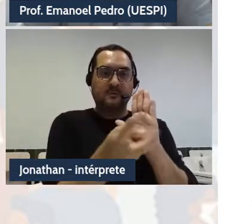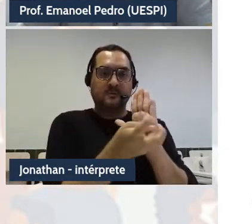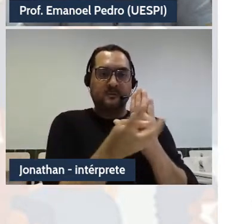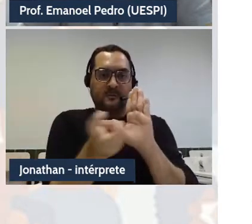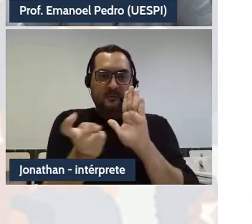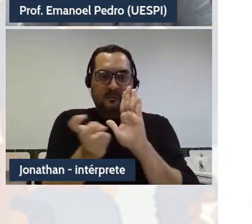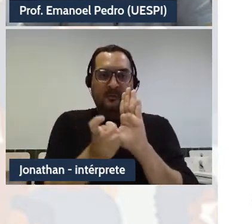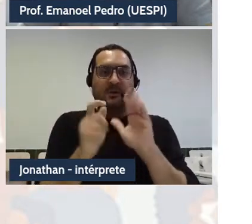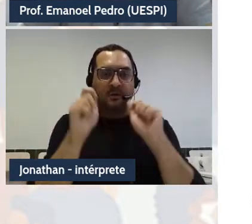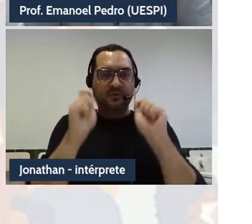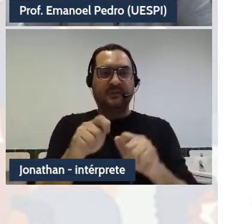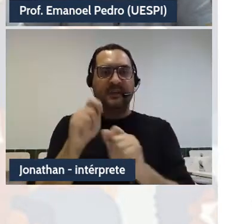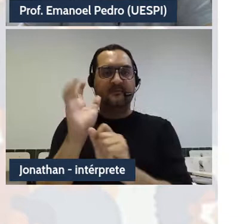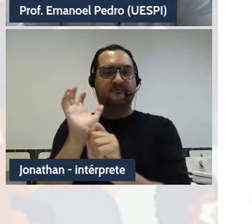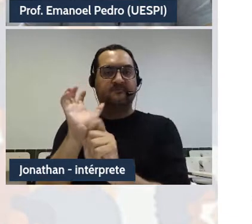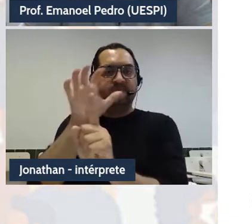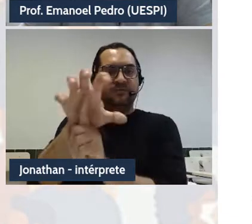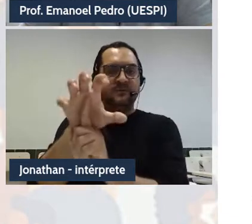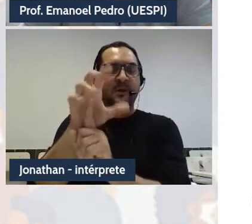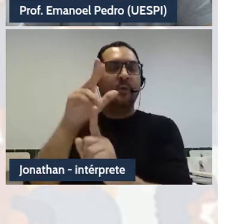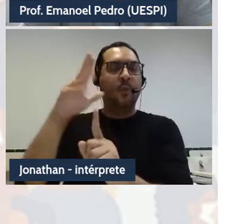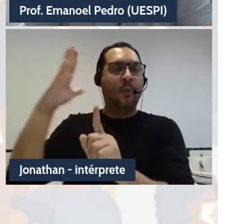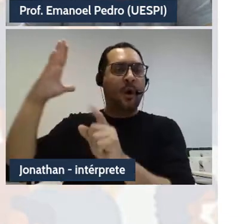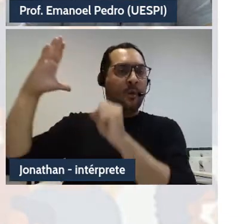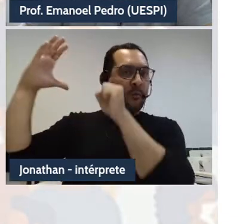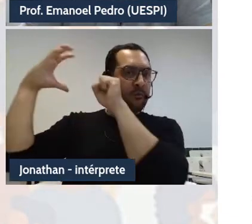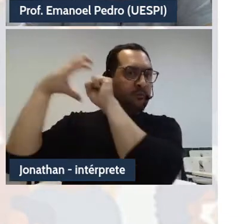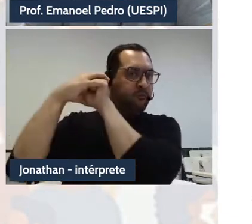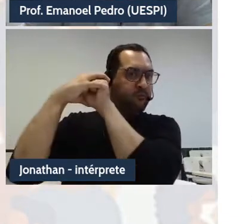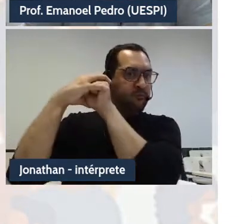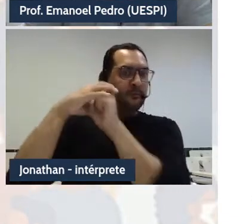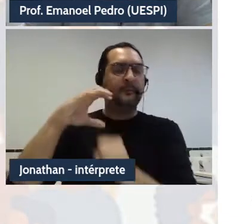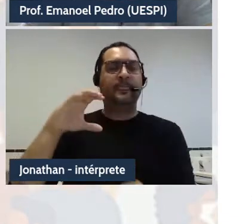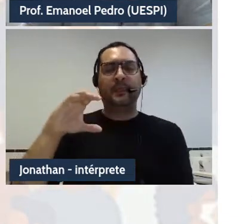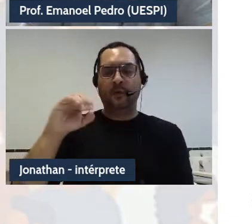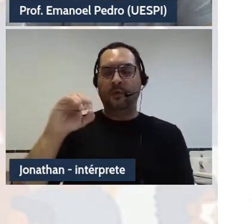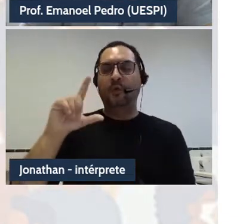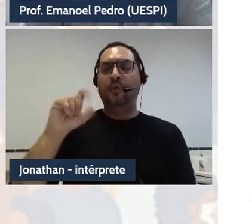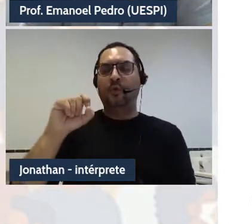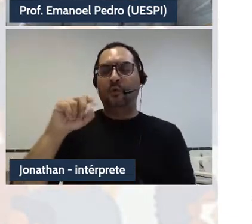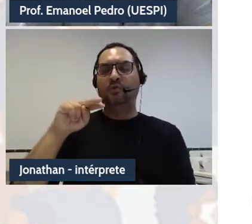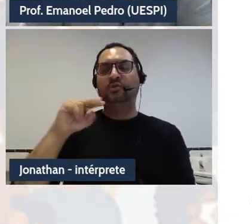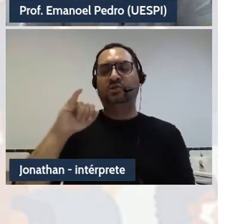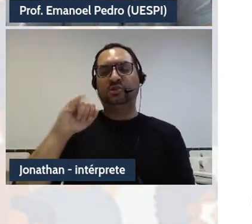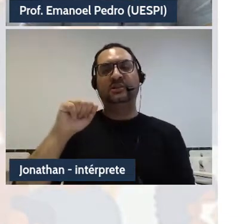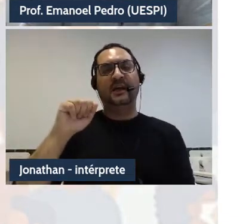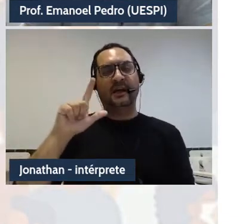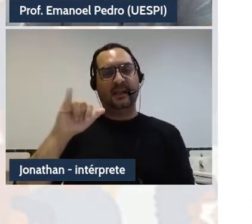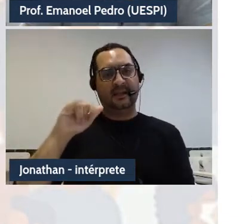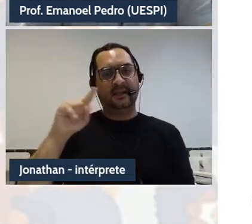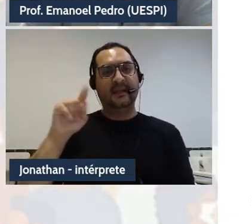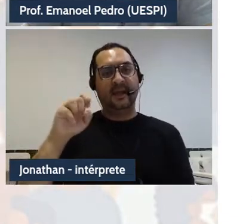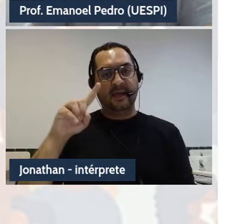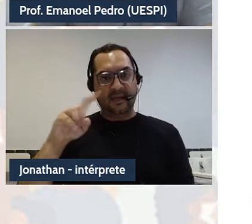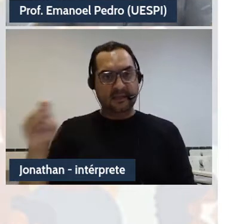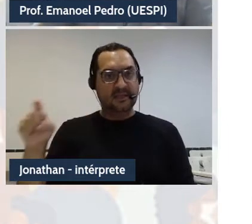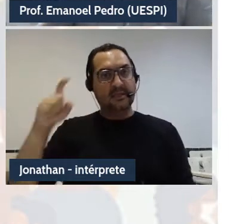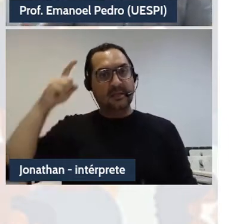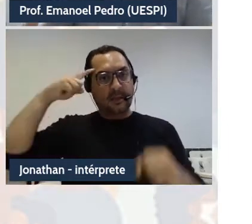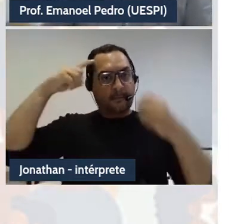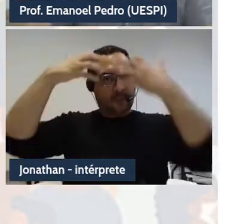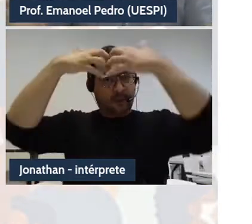que eu vou chamar aqui de uma colonialidade ontoepistemológica e somático-cognitiva, seja